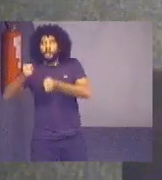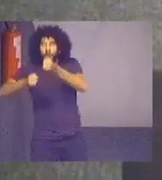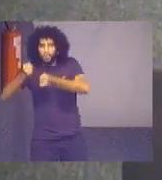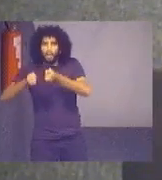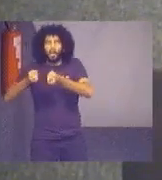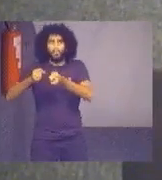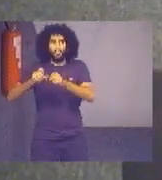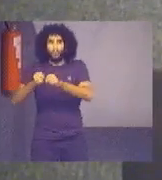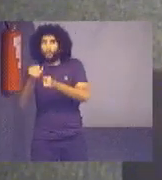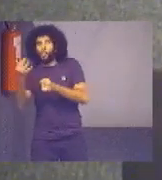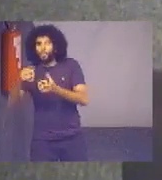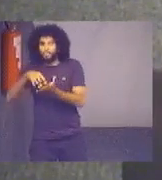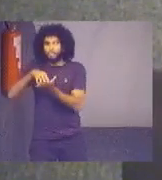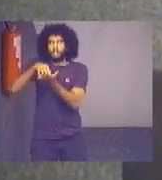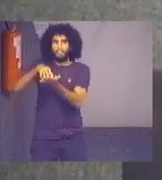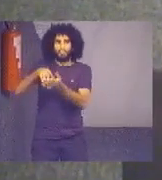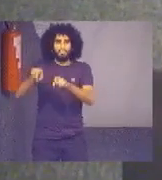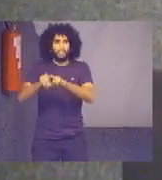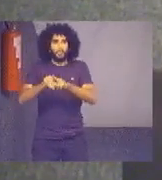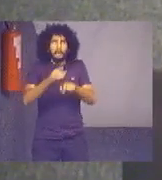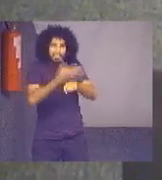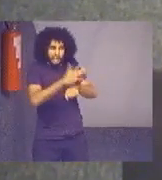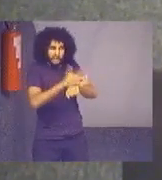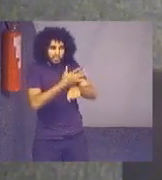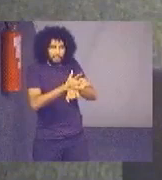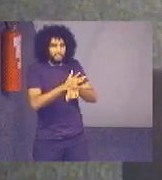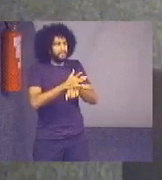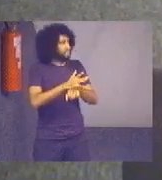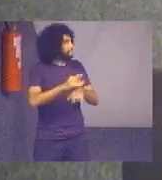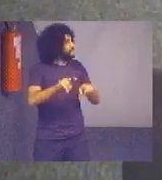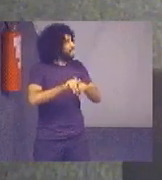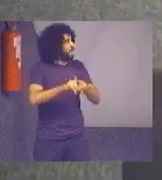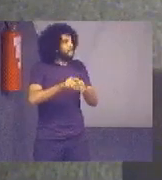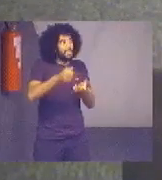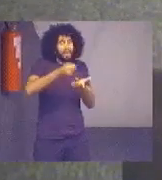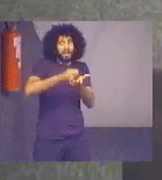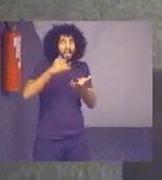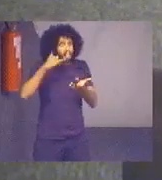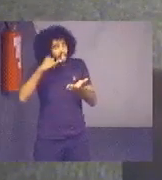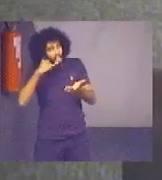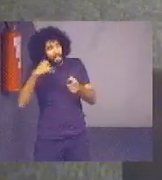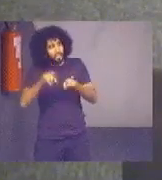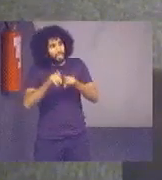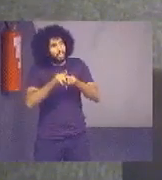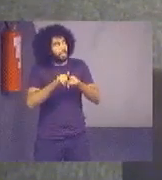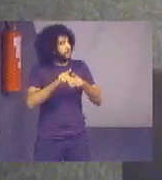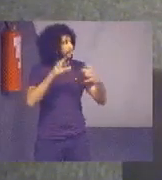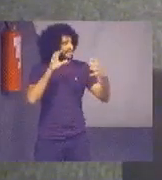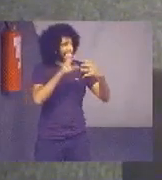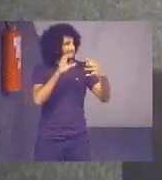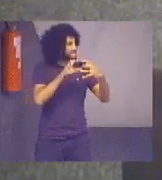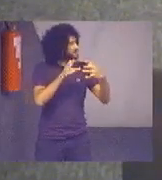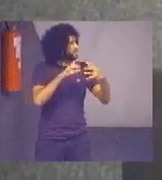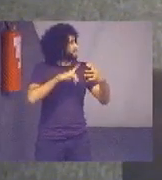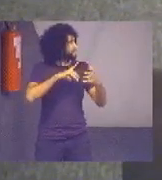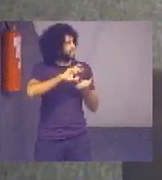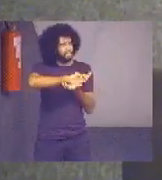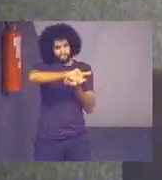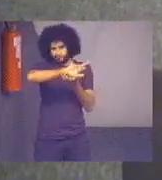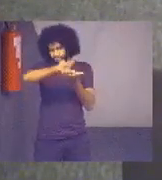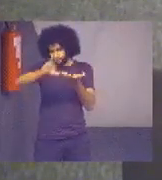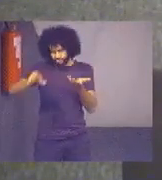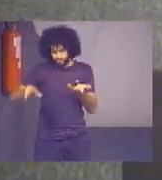qualidade de vida e capacitação, também extremamente importante, gastos com telefonia, com impressão. Então, tem de toda sorte.